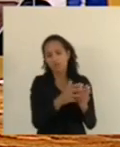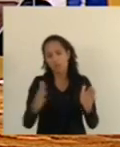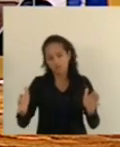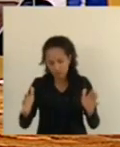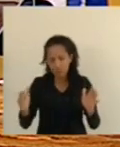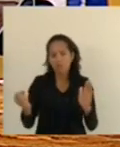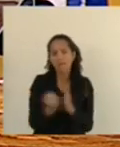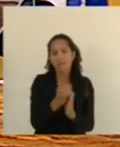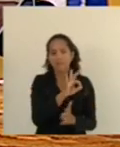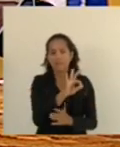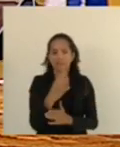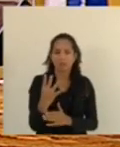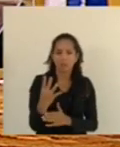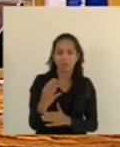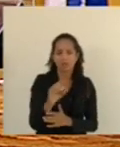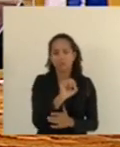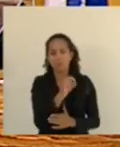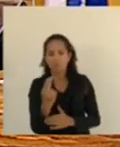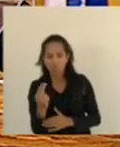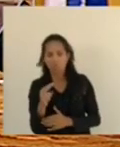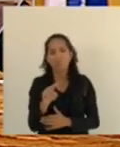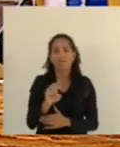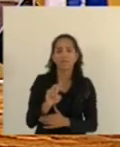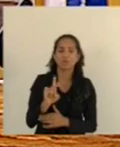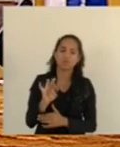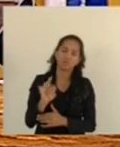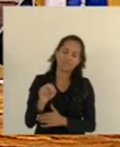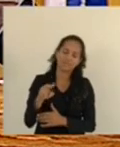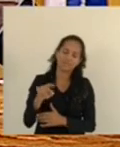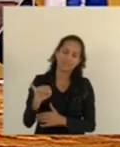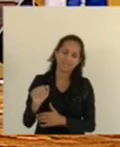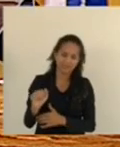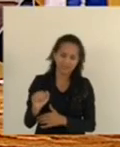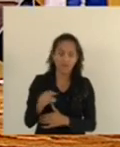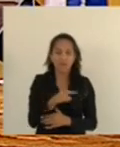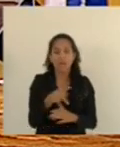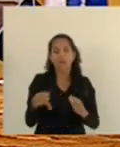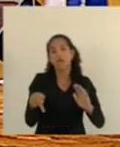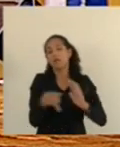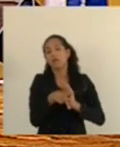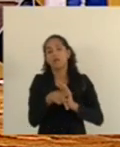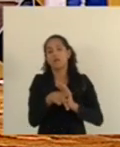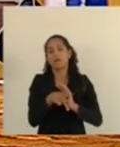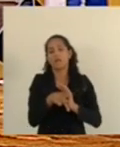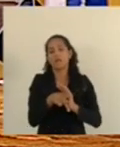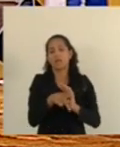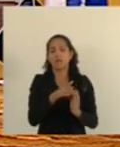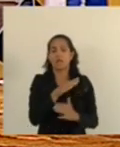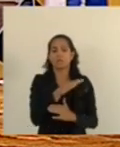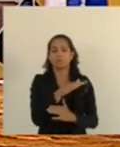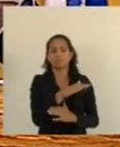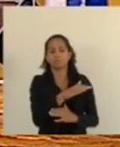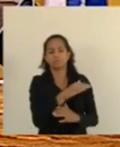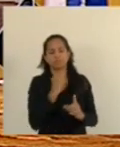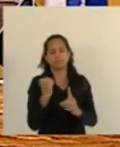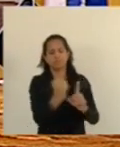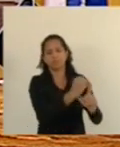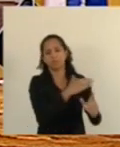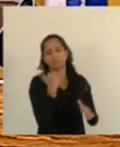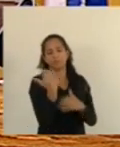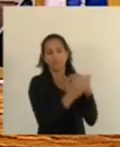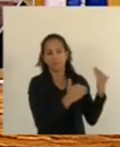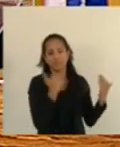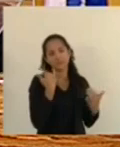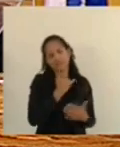ou eutanásia. Então, esse povo era executado. Infelizmente,